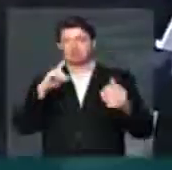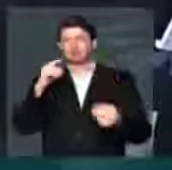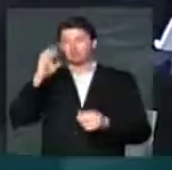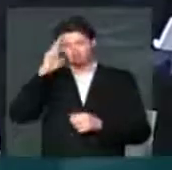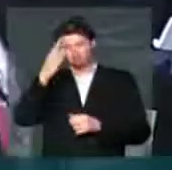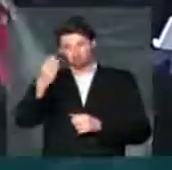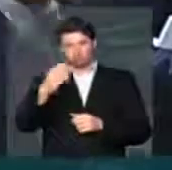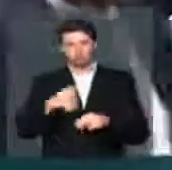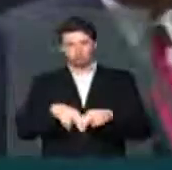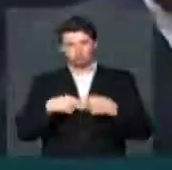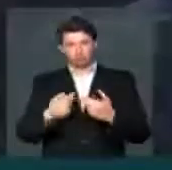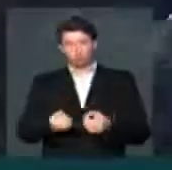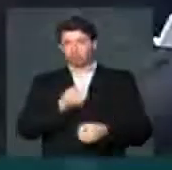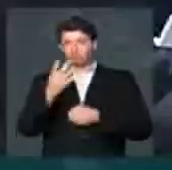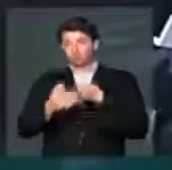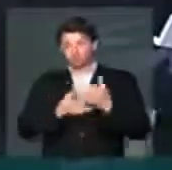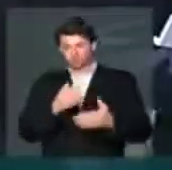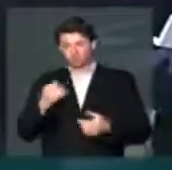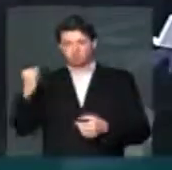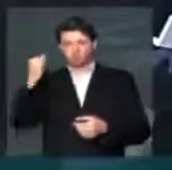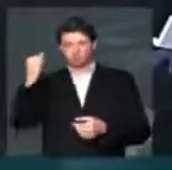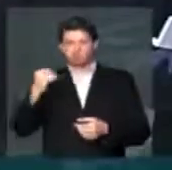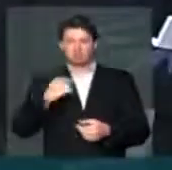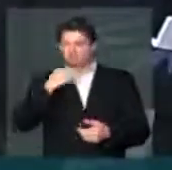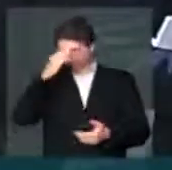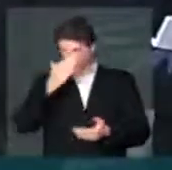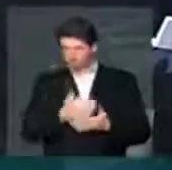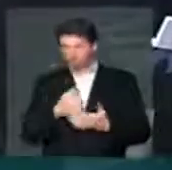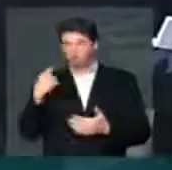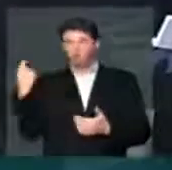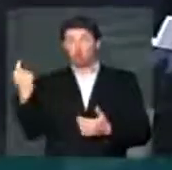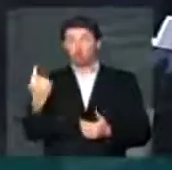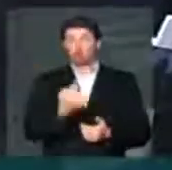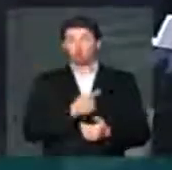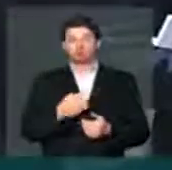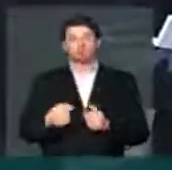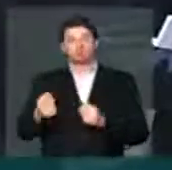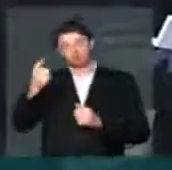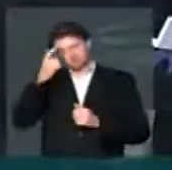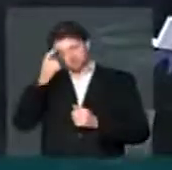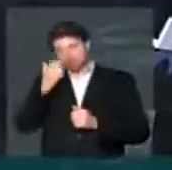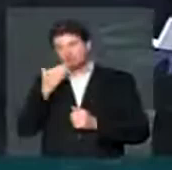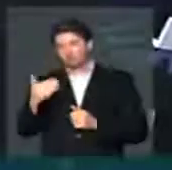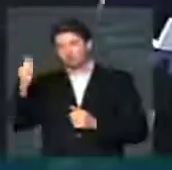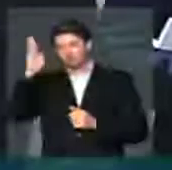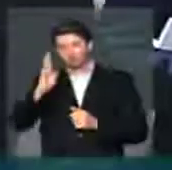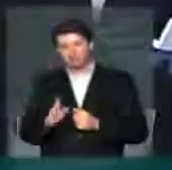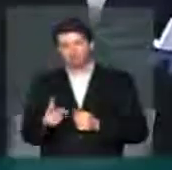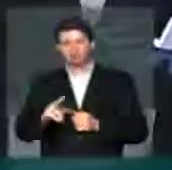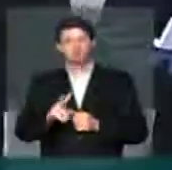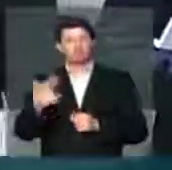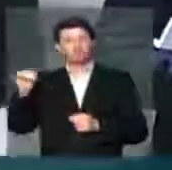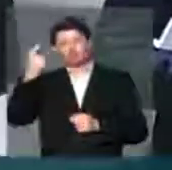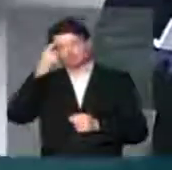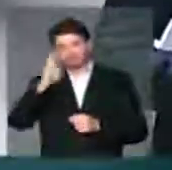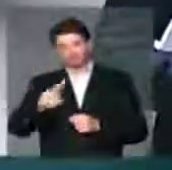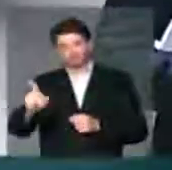pelo relevante discurso. Acredito que todos nós que pensamos no bem desse país não vamos pensar diferente.